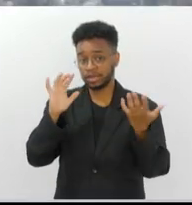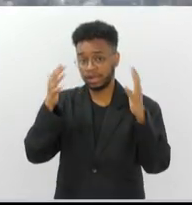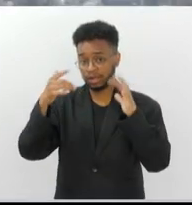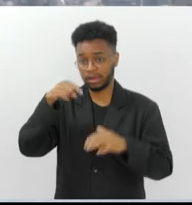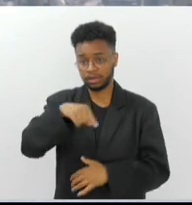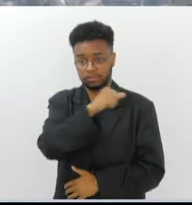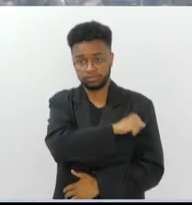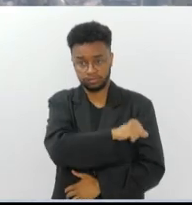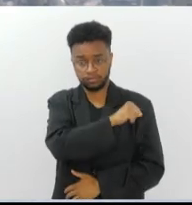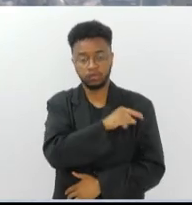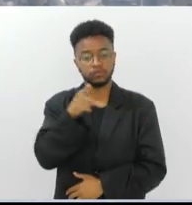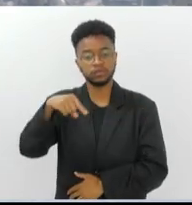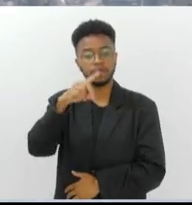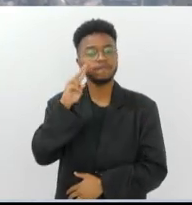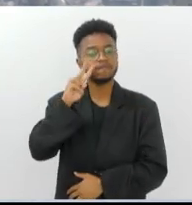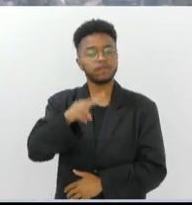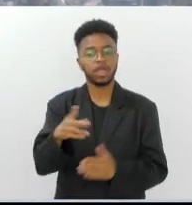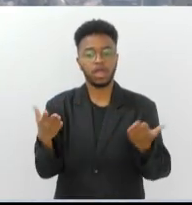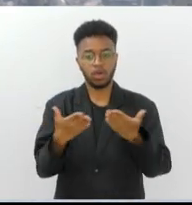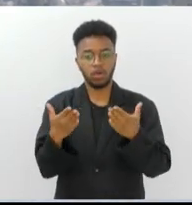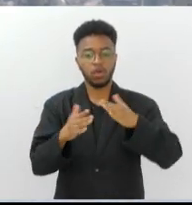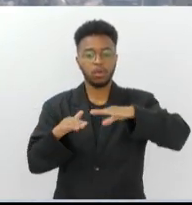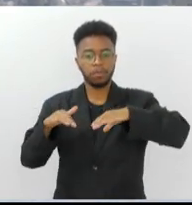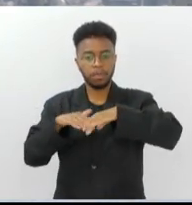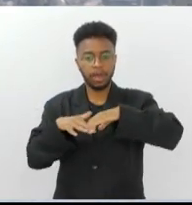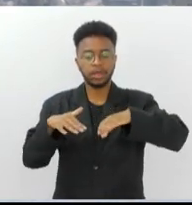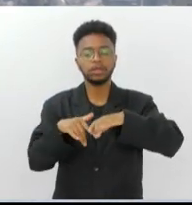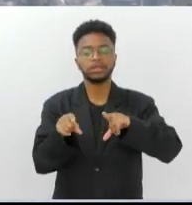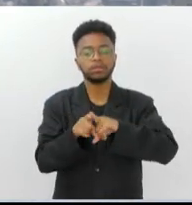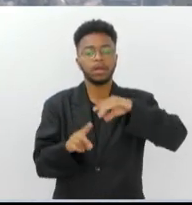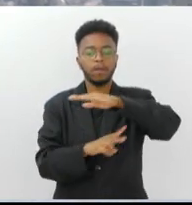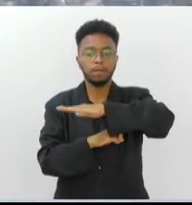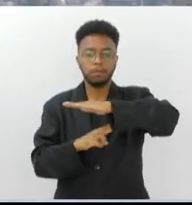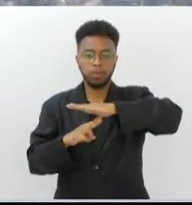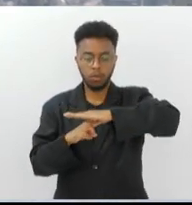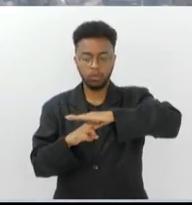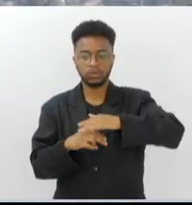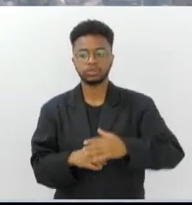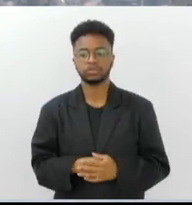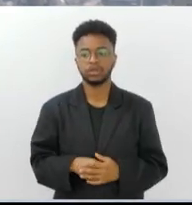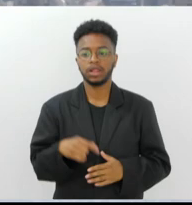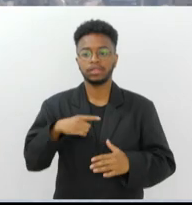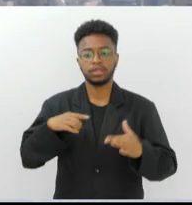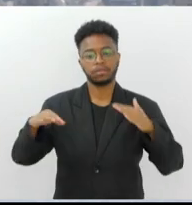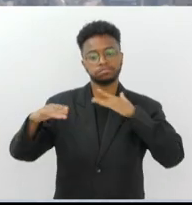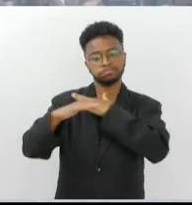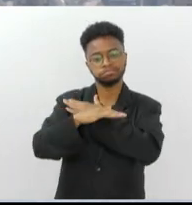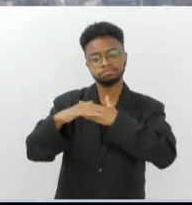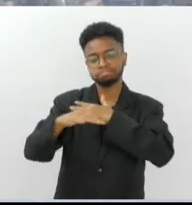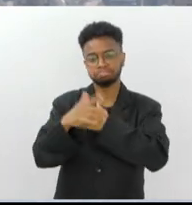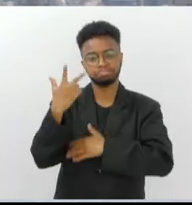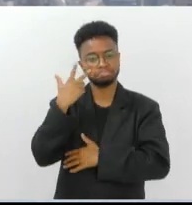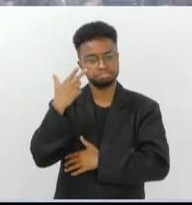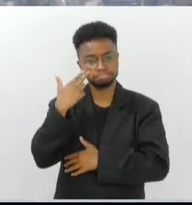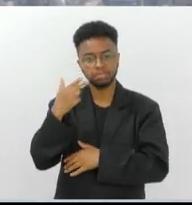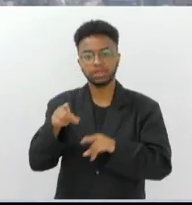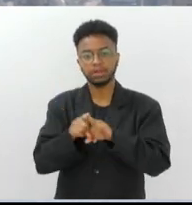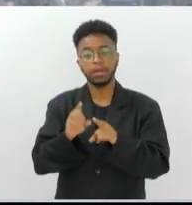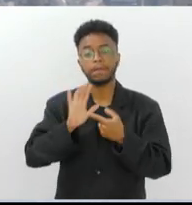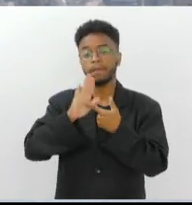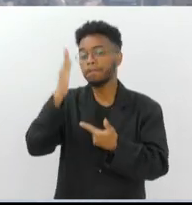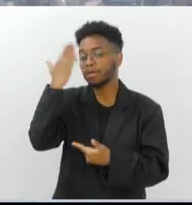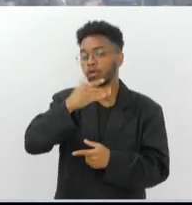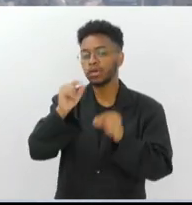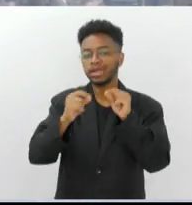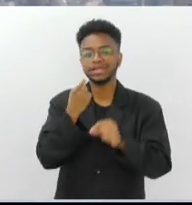aqui no Rio de Janeiro. Você vê aí a Baía de Guanabara, Ponte Rio-Niterói, com o trânsito tranquilo, comprovando que sexta